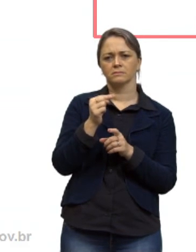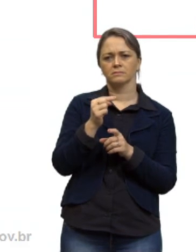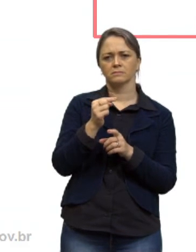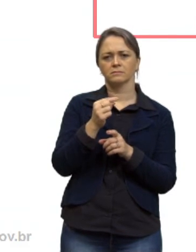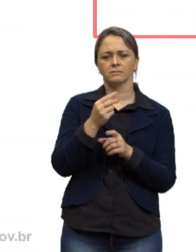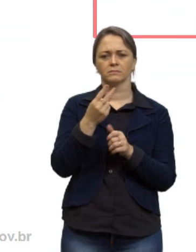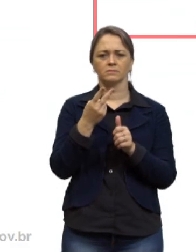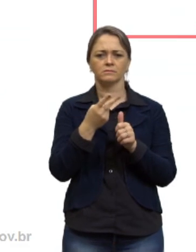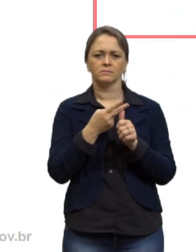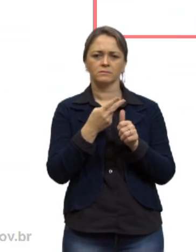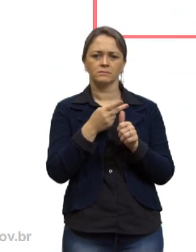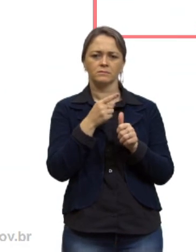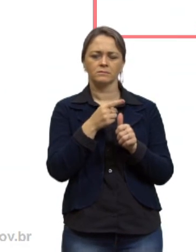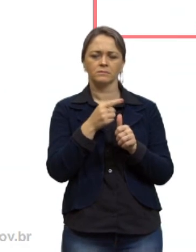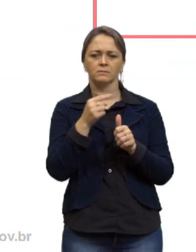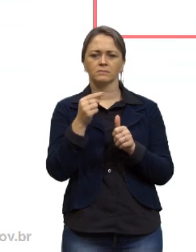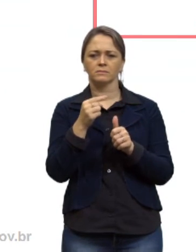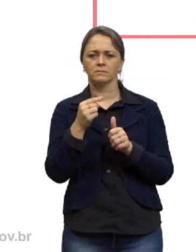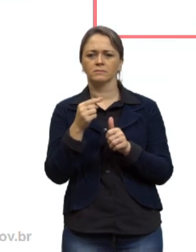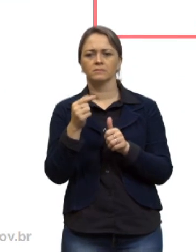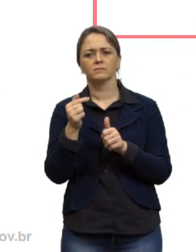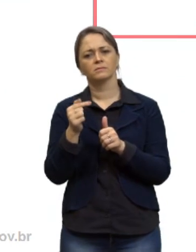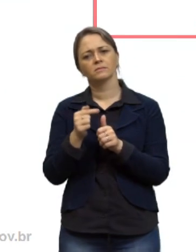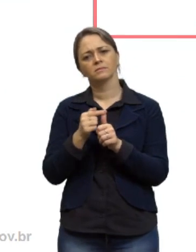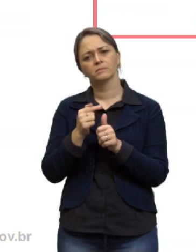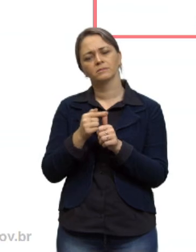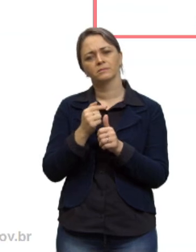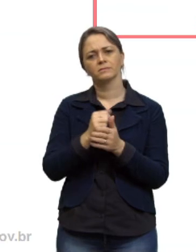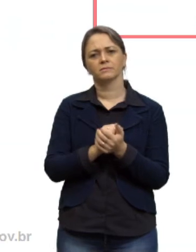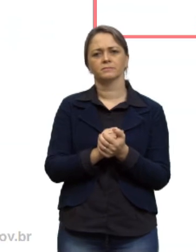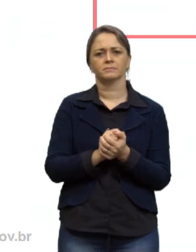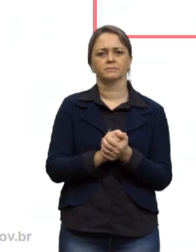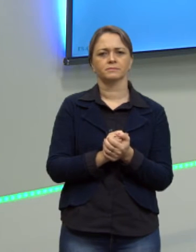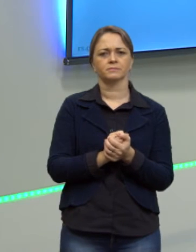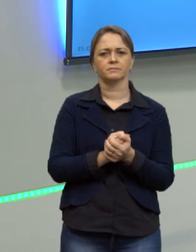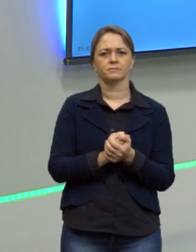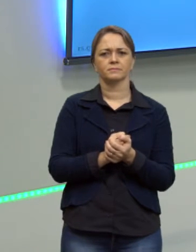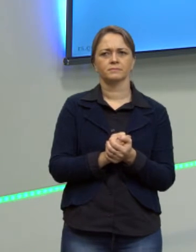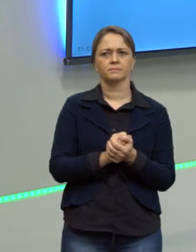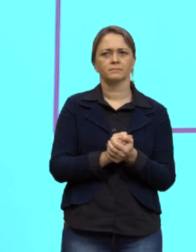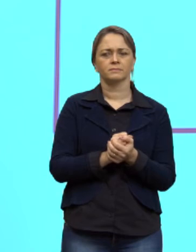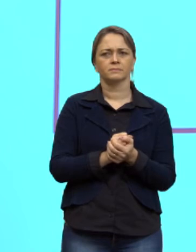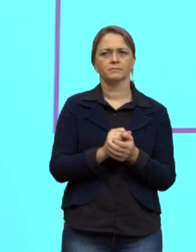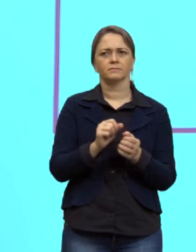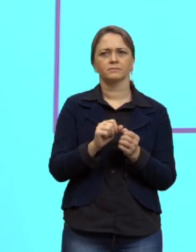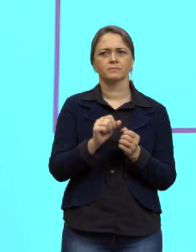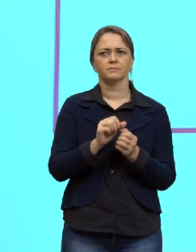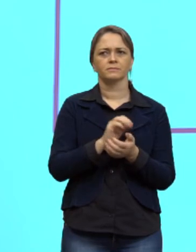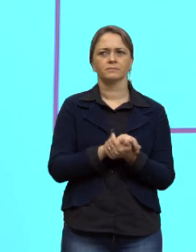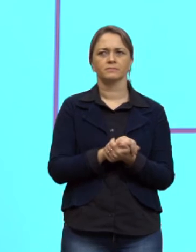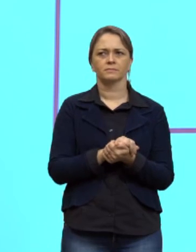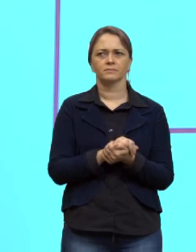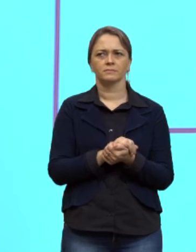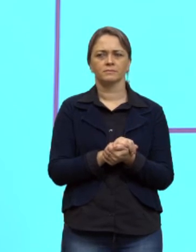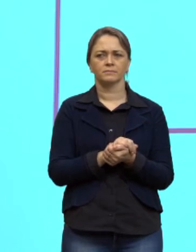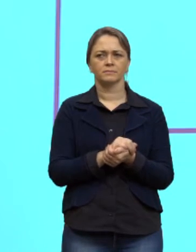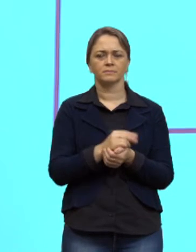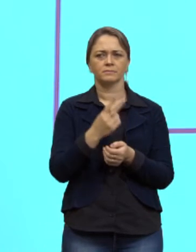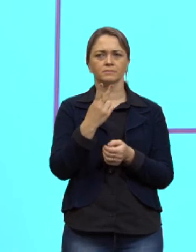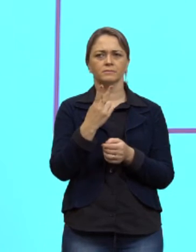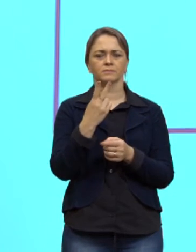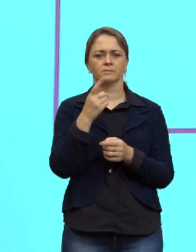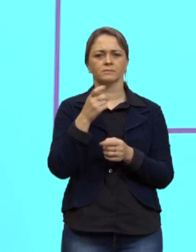segundo termo do anterior certo? então já calculo a razão por ali tirando ó 2x